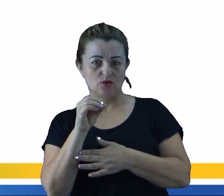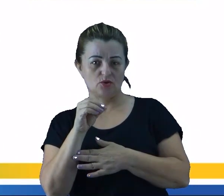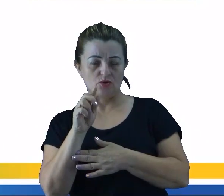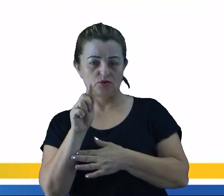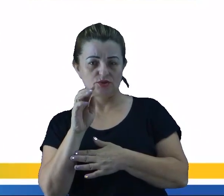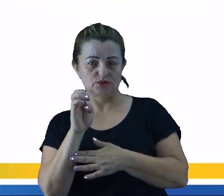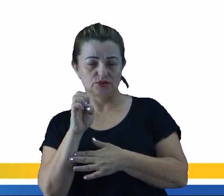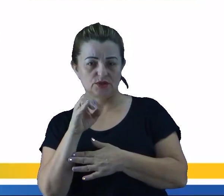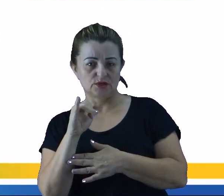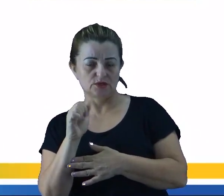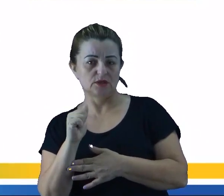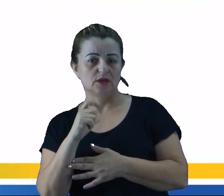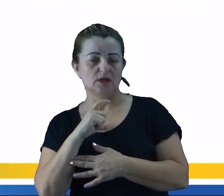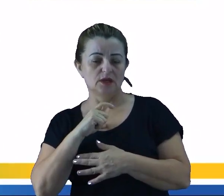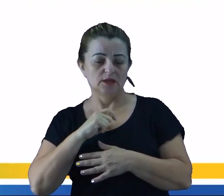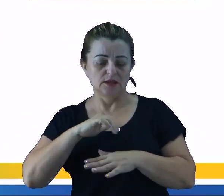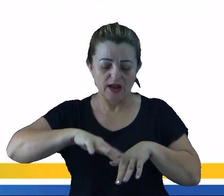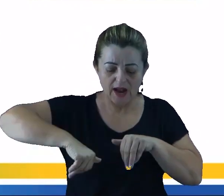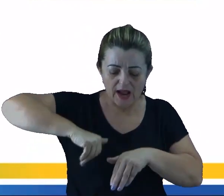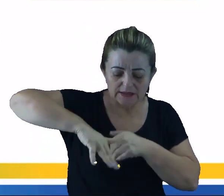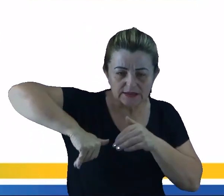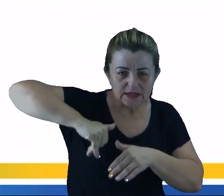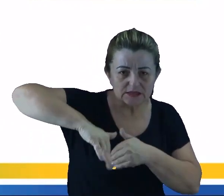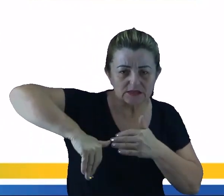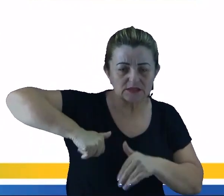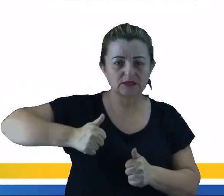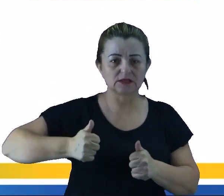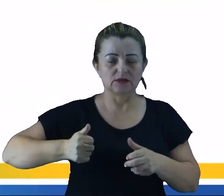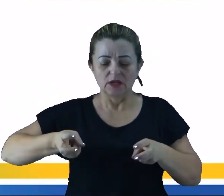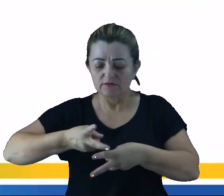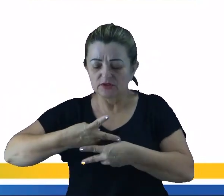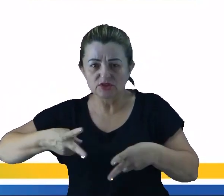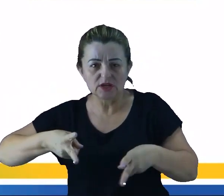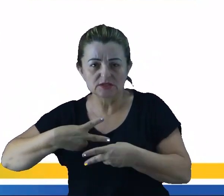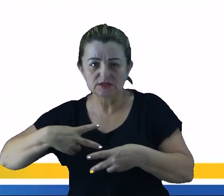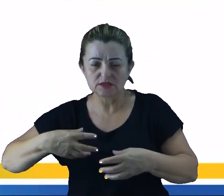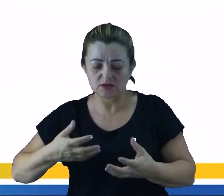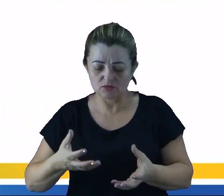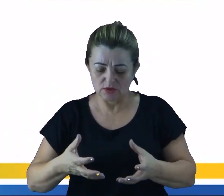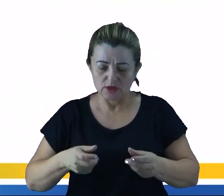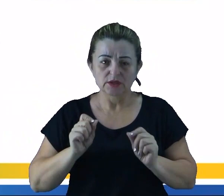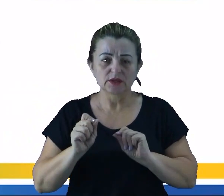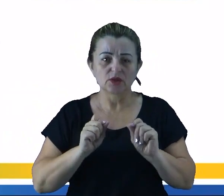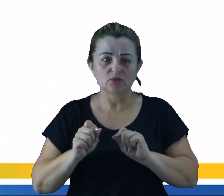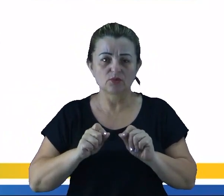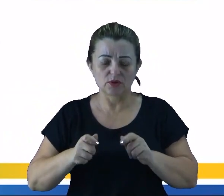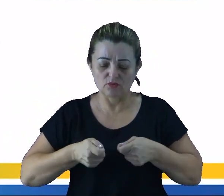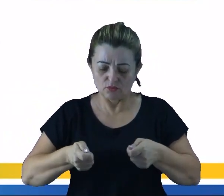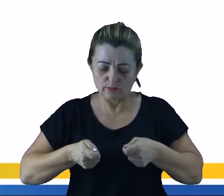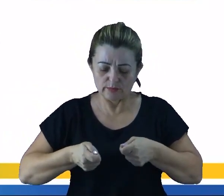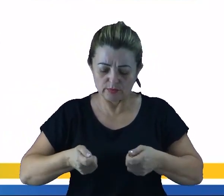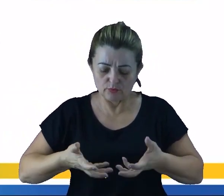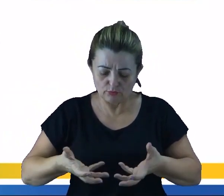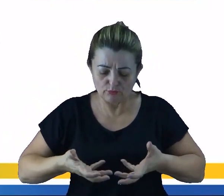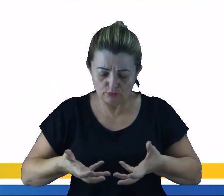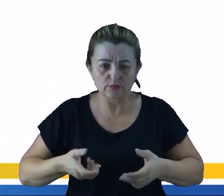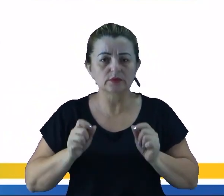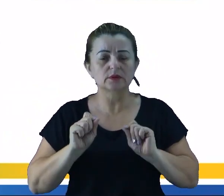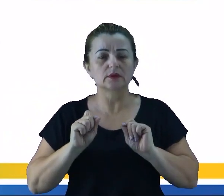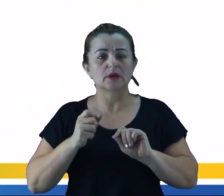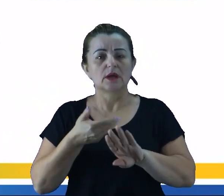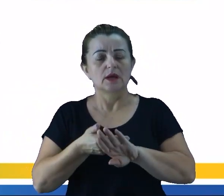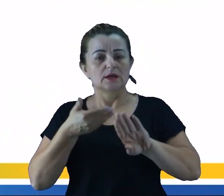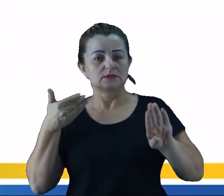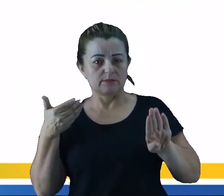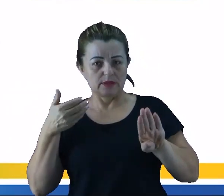exemplo, a gente tem ali a catação, ventilação, peneiração, levigação, flotação ou sedimentação, separação